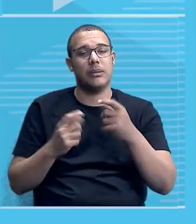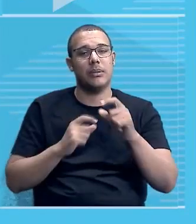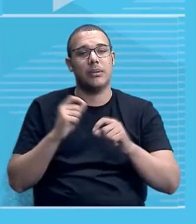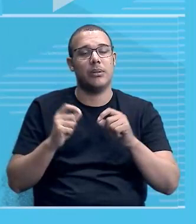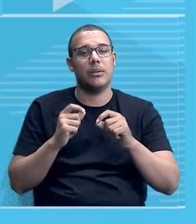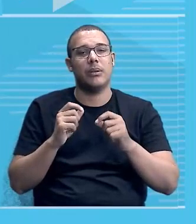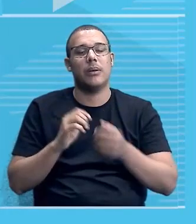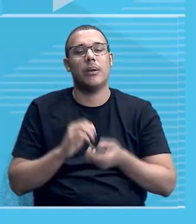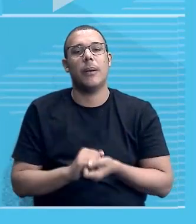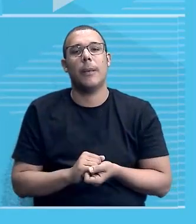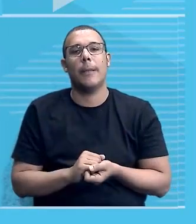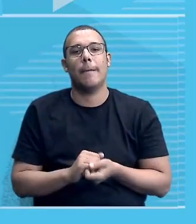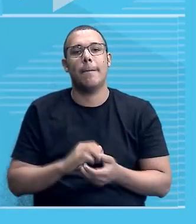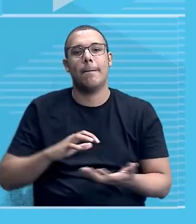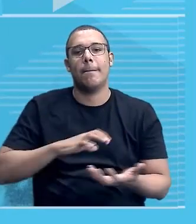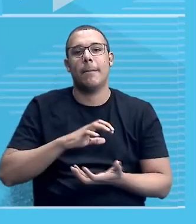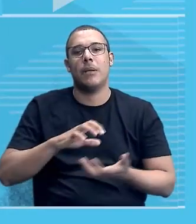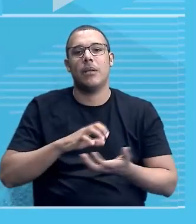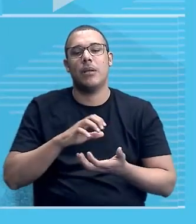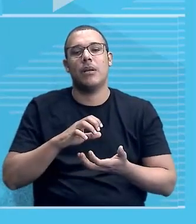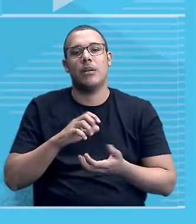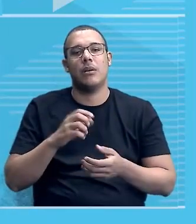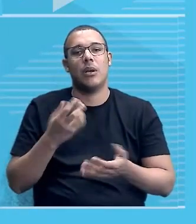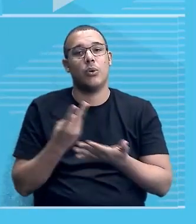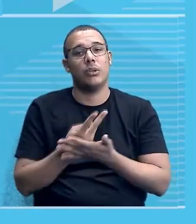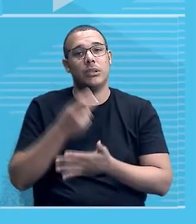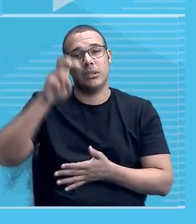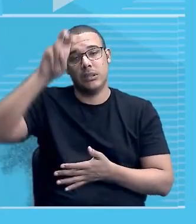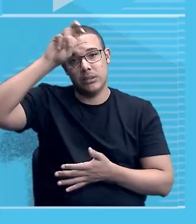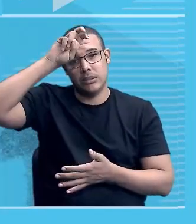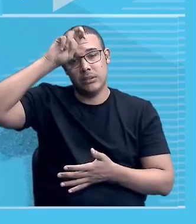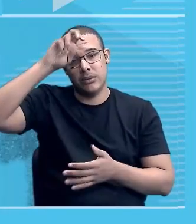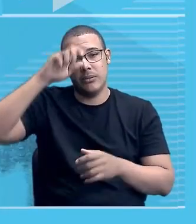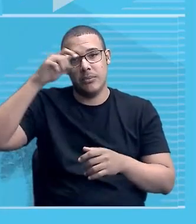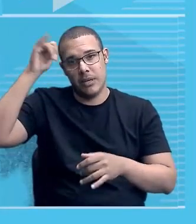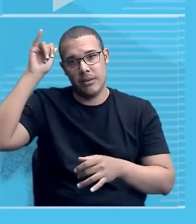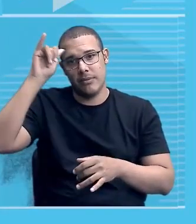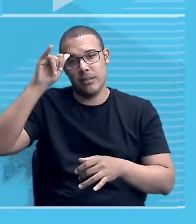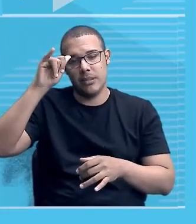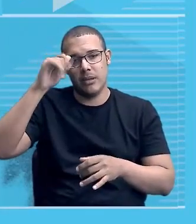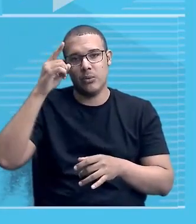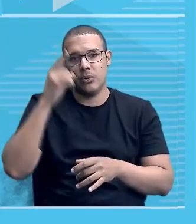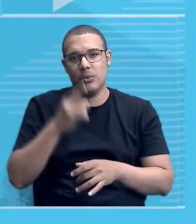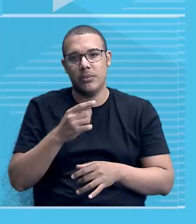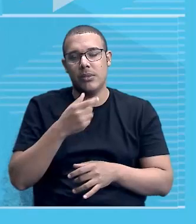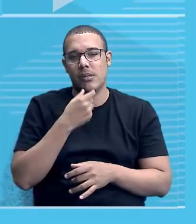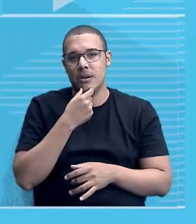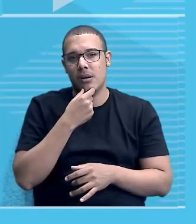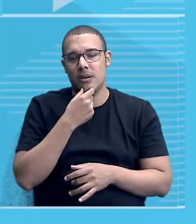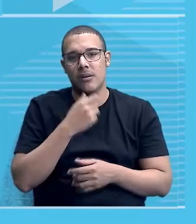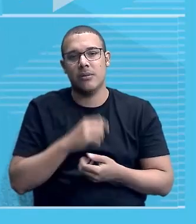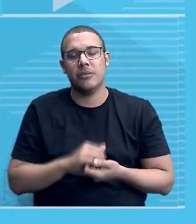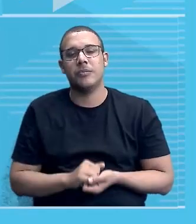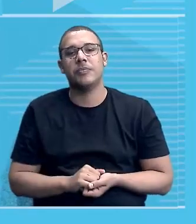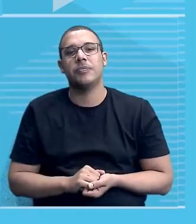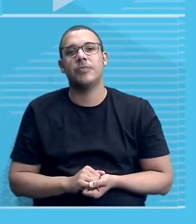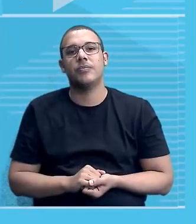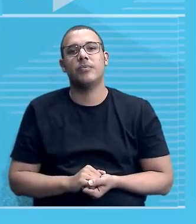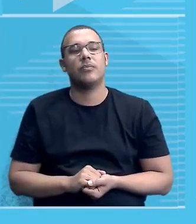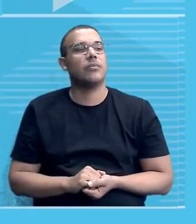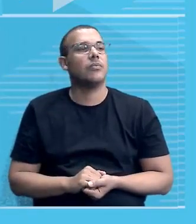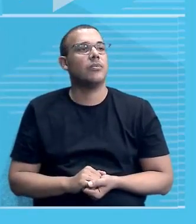sobre a Revolução Urabista no Egito contra o domínio britânico. Então, o eco dessa Revolução